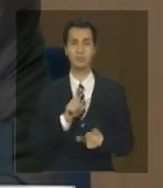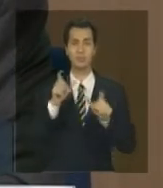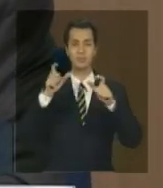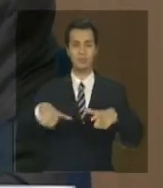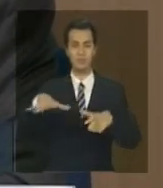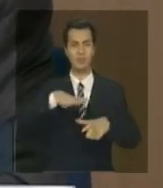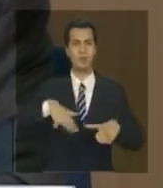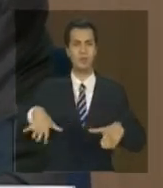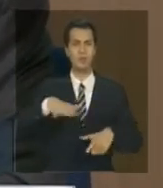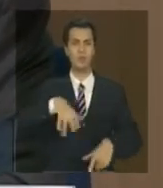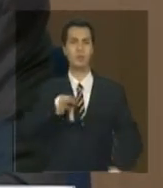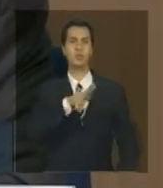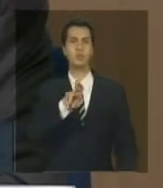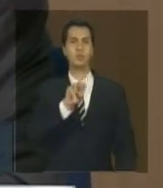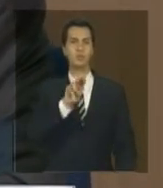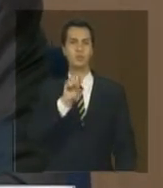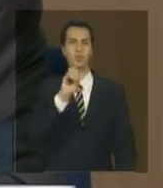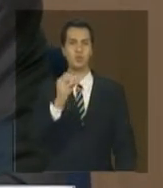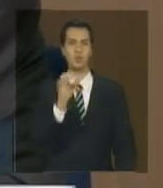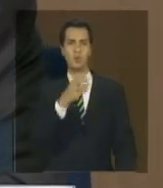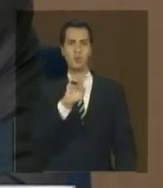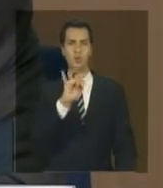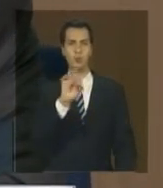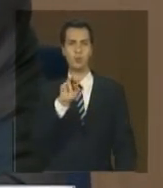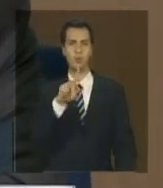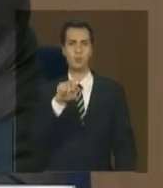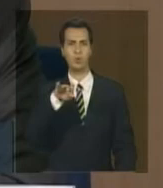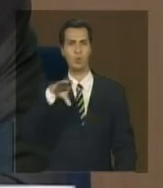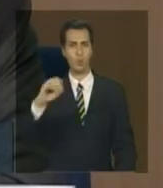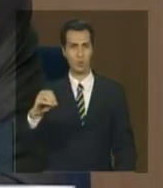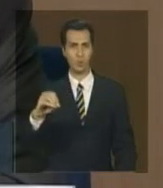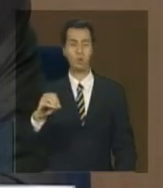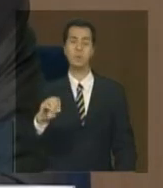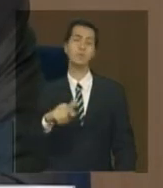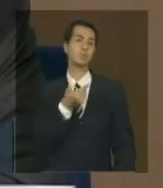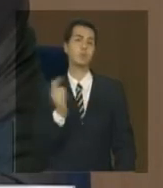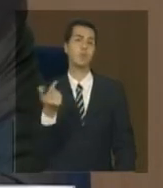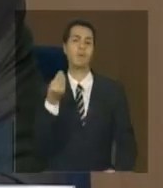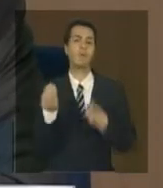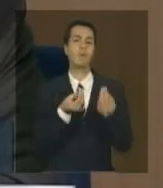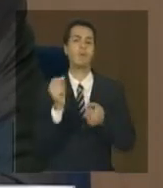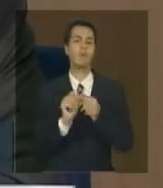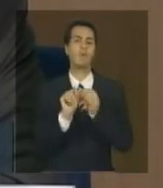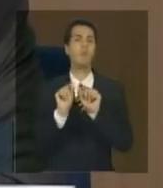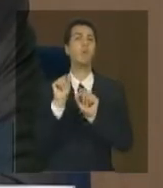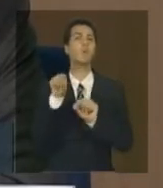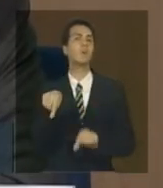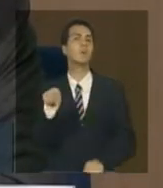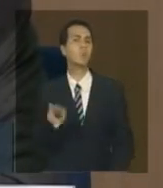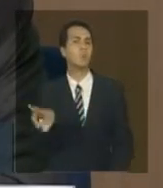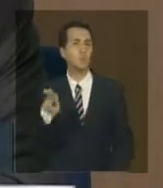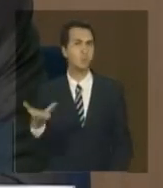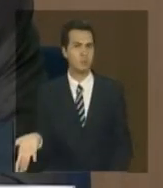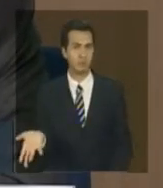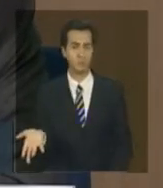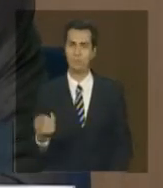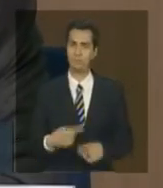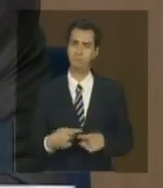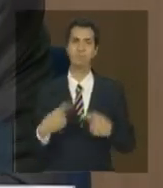uma diferenciação do tipo de... Qual é a tipologia de uso? Porque isso exigiria um trabalho